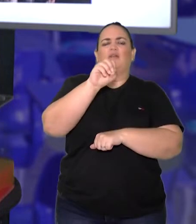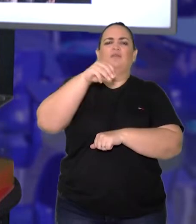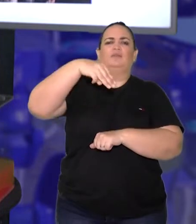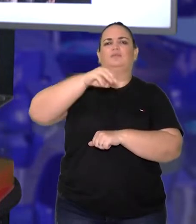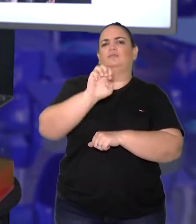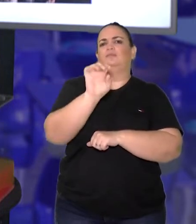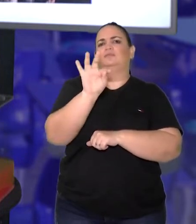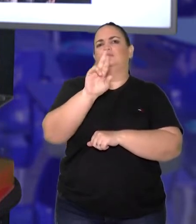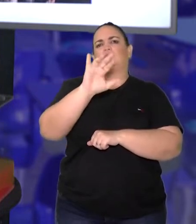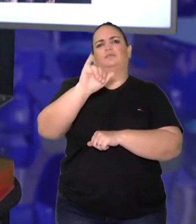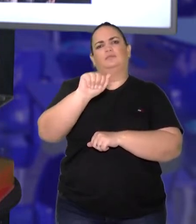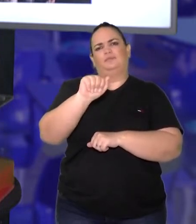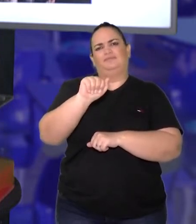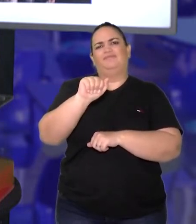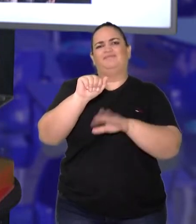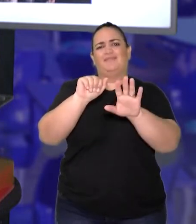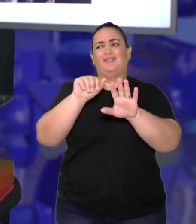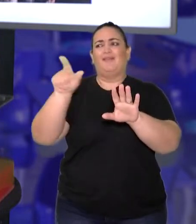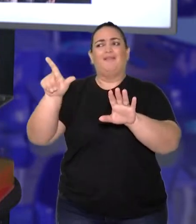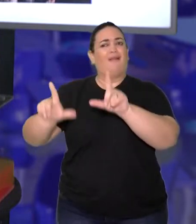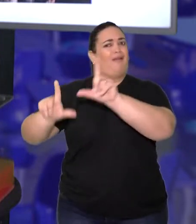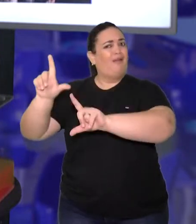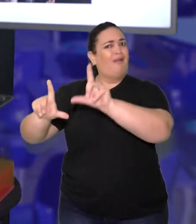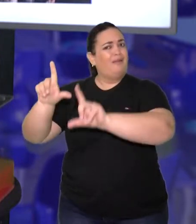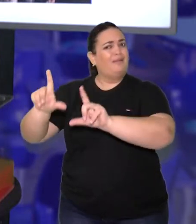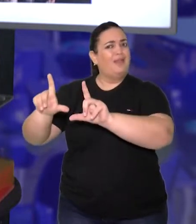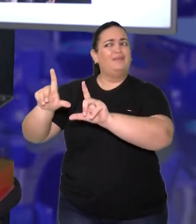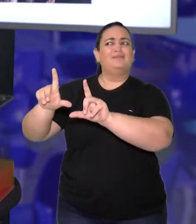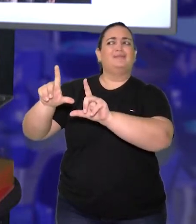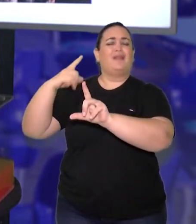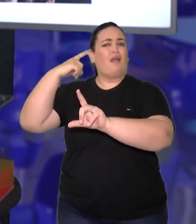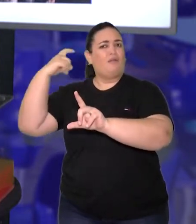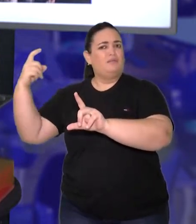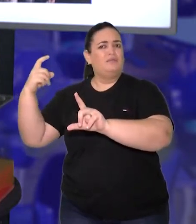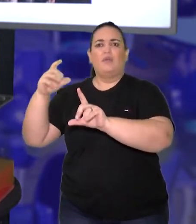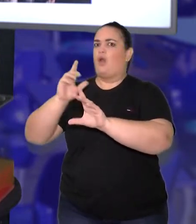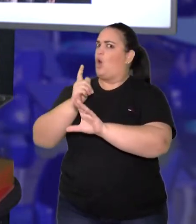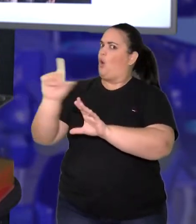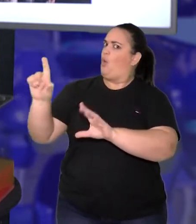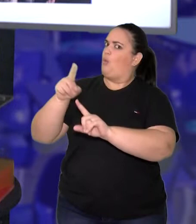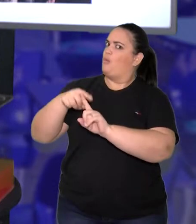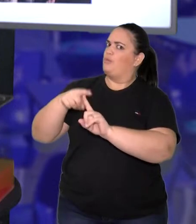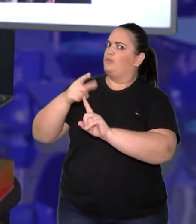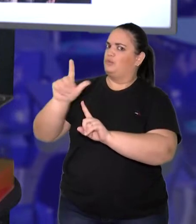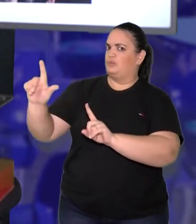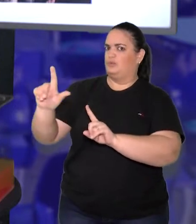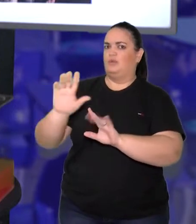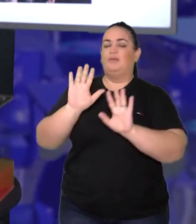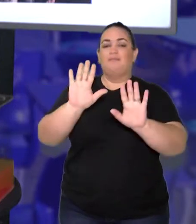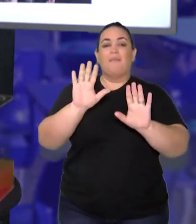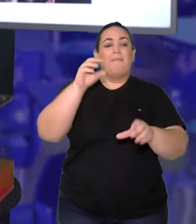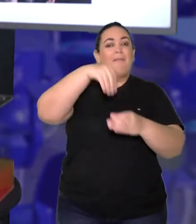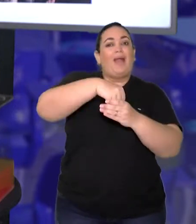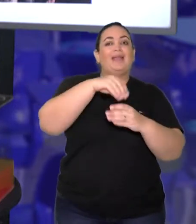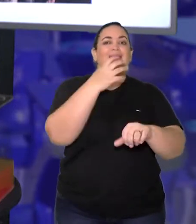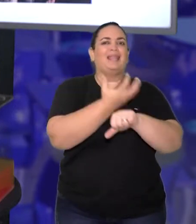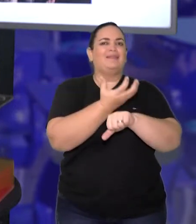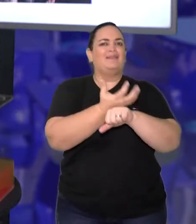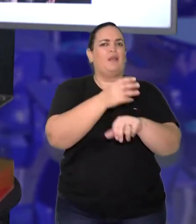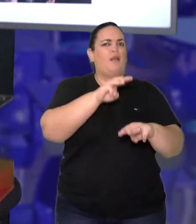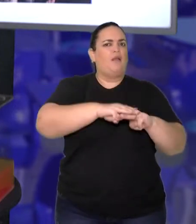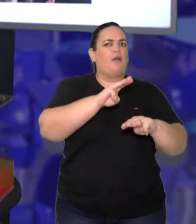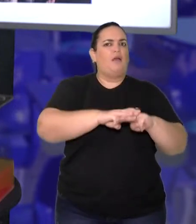ou do som, é outro tipo de volume, usa a mesma palavra, mas o significado para a gente na matemática é diferente, tá?